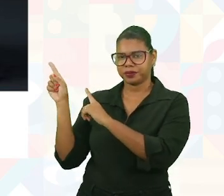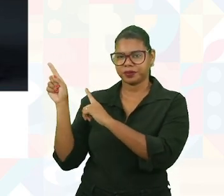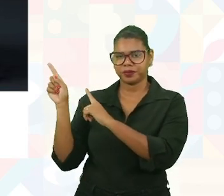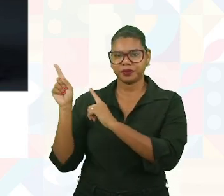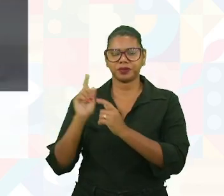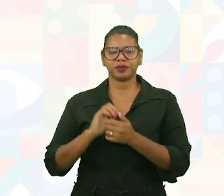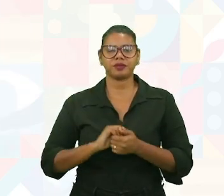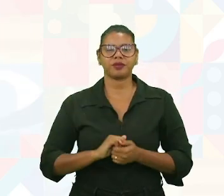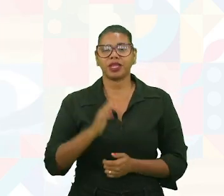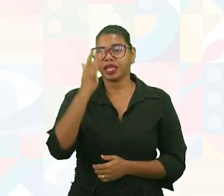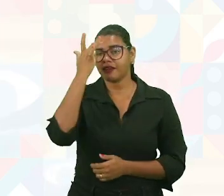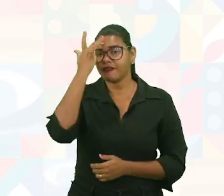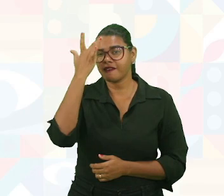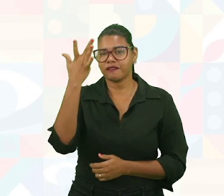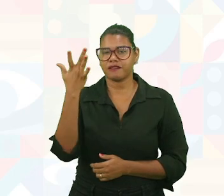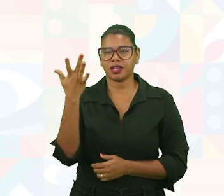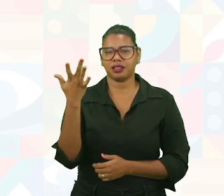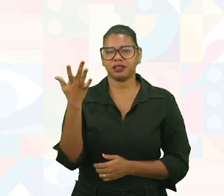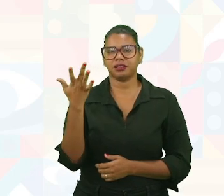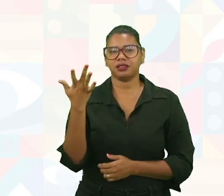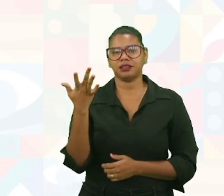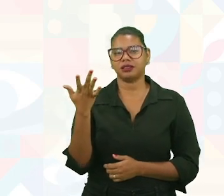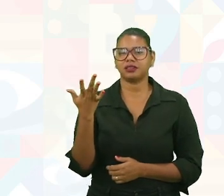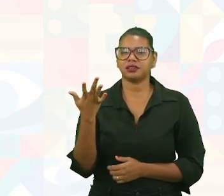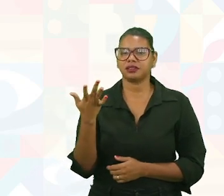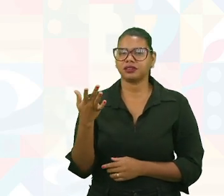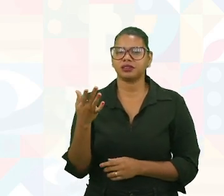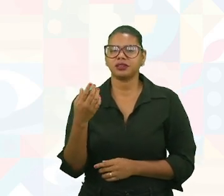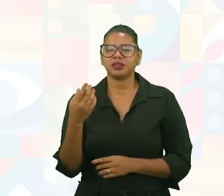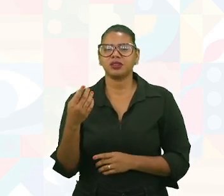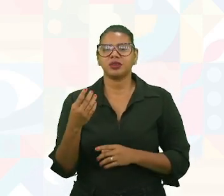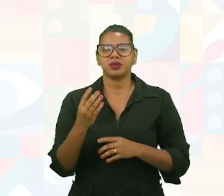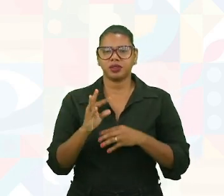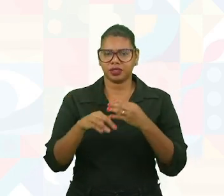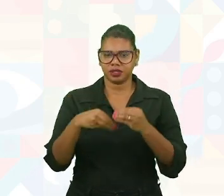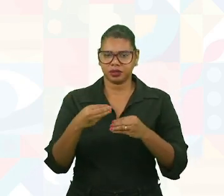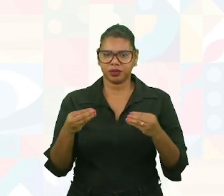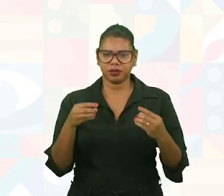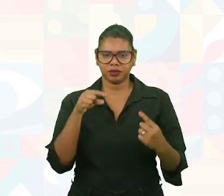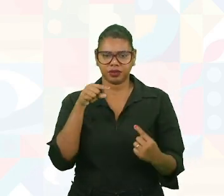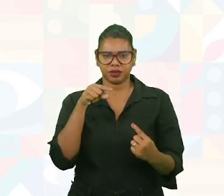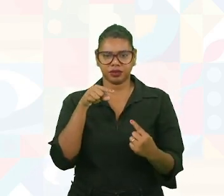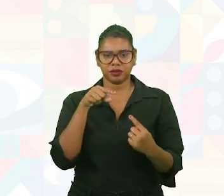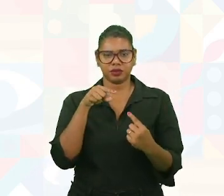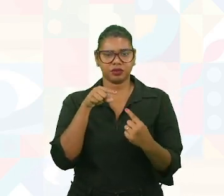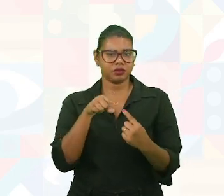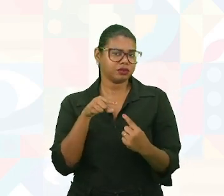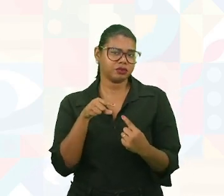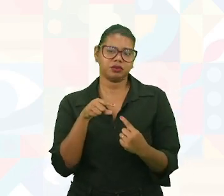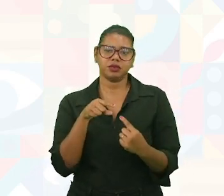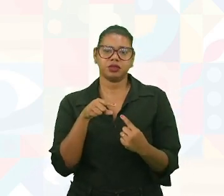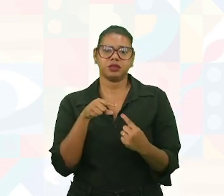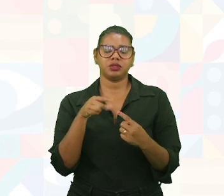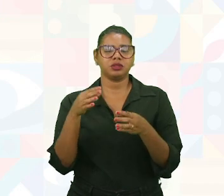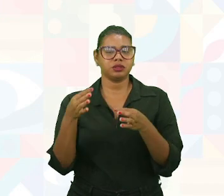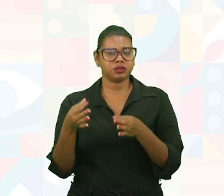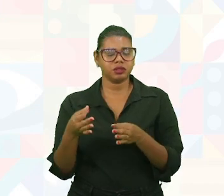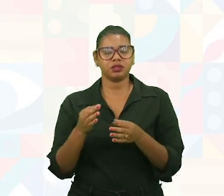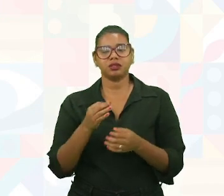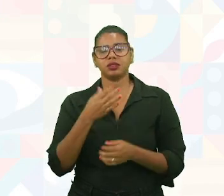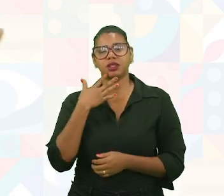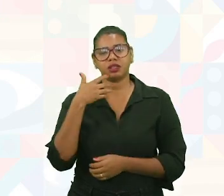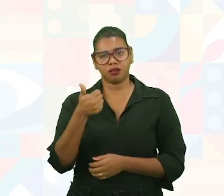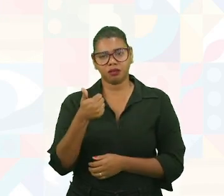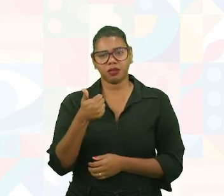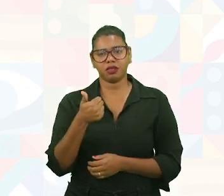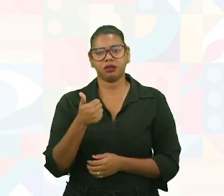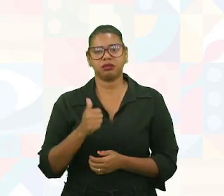fácil, né? Ele é fácil de se manusear para fazer objetos. E ele é ecologicamente correto. Então o bambu,